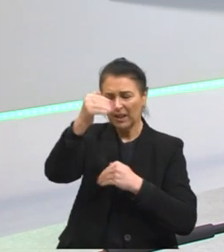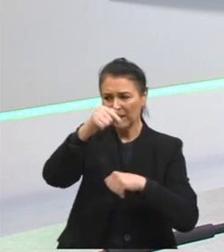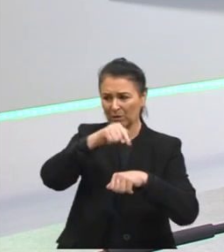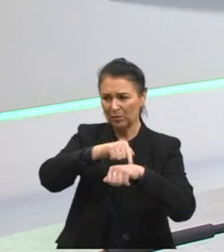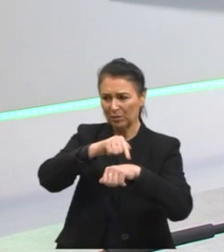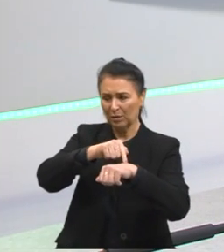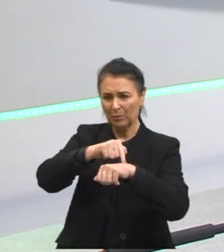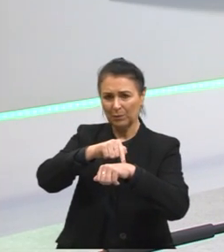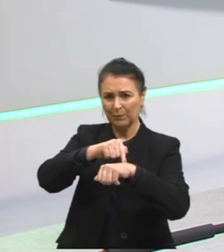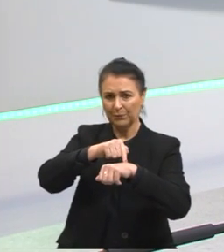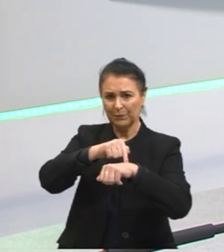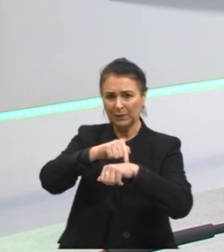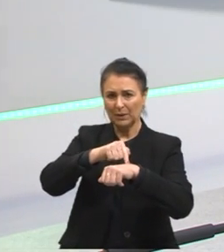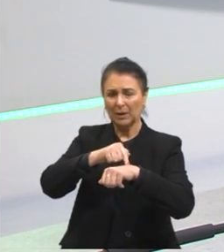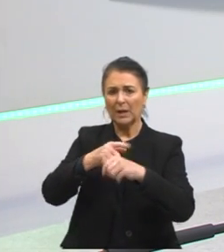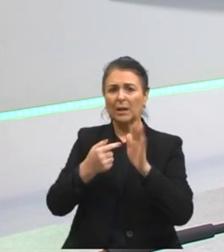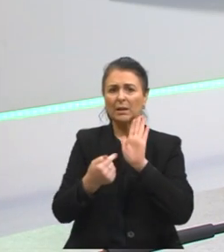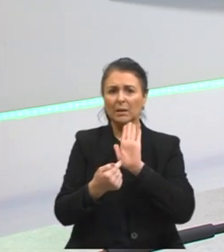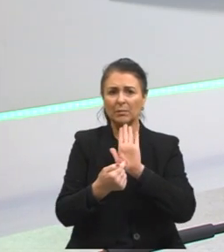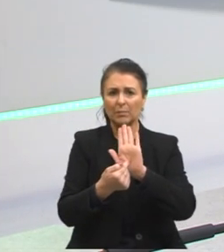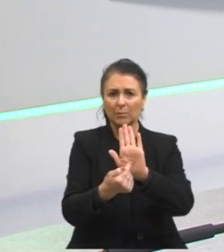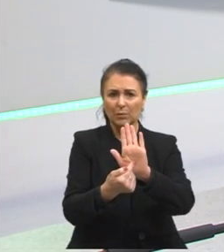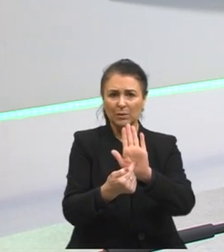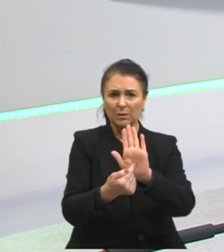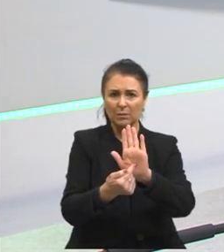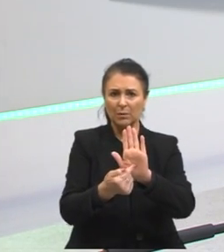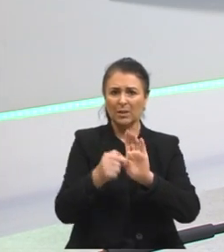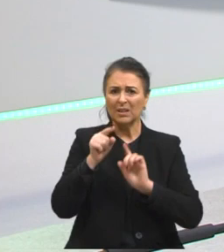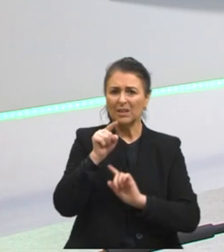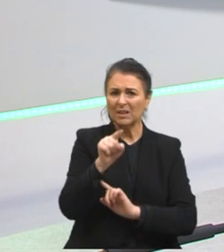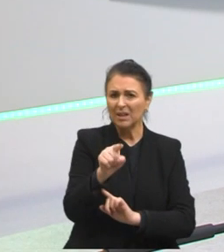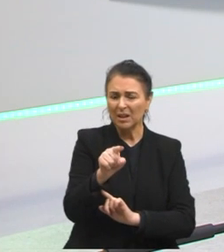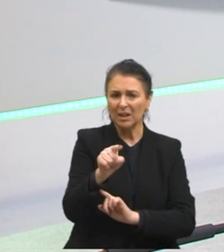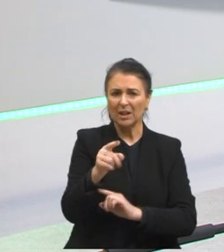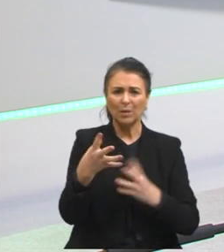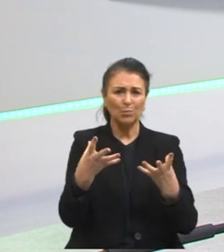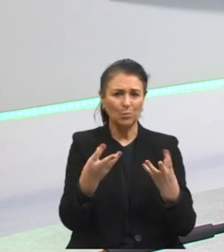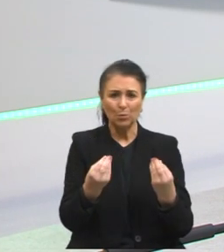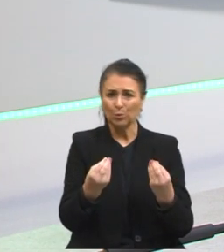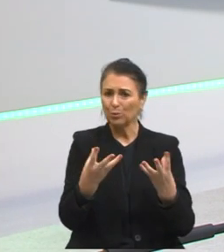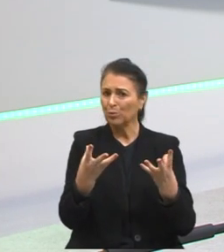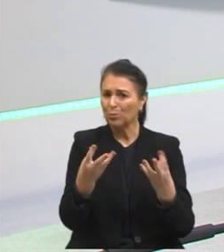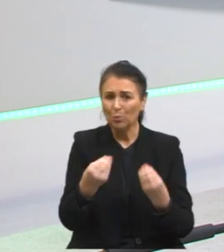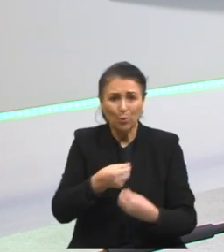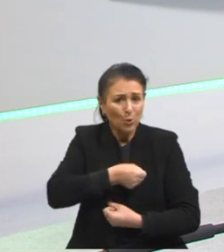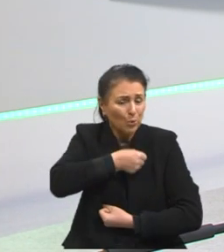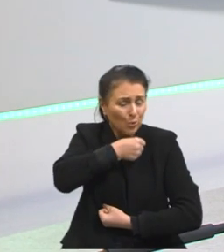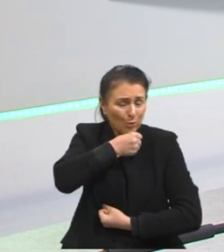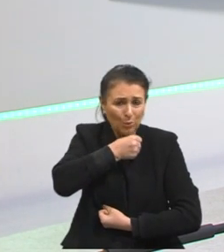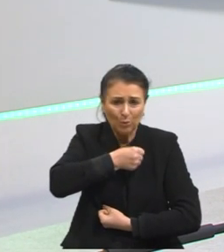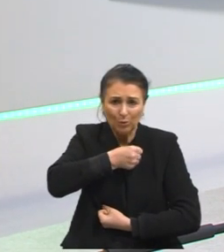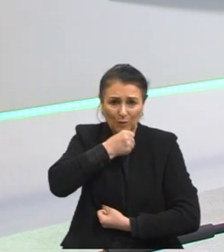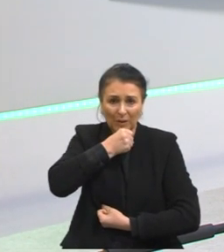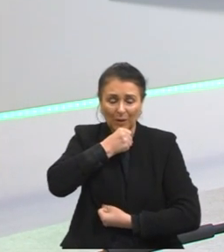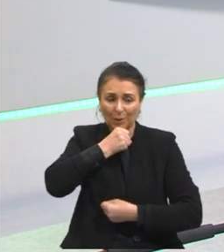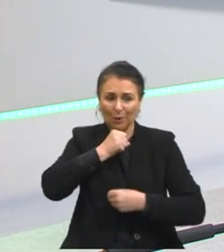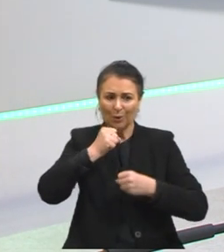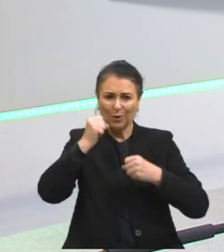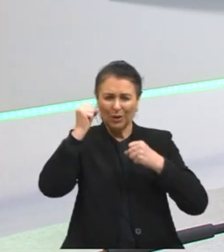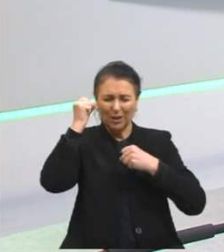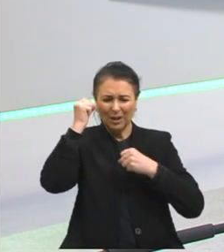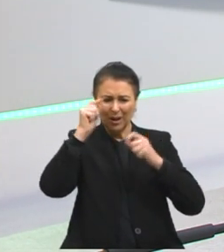Ou seja, está salientando que ele era muito velho. E a imagem dele